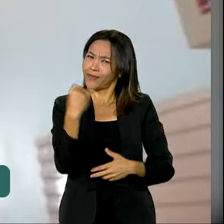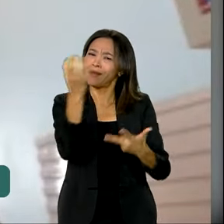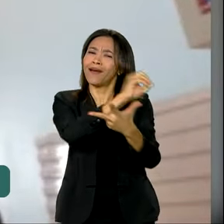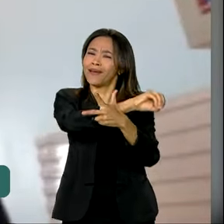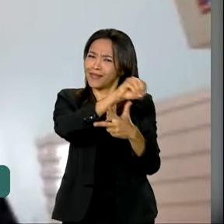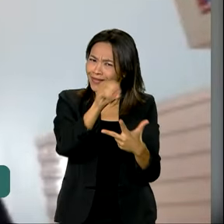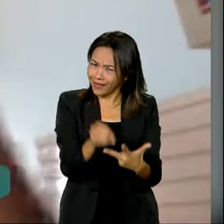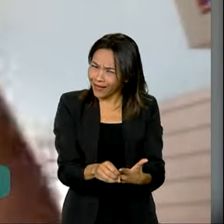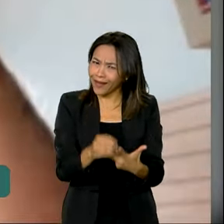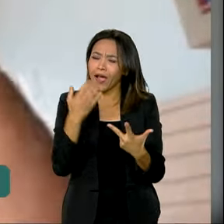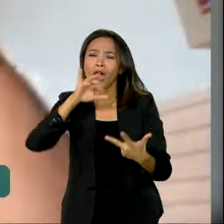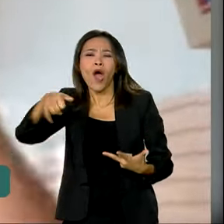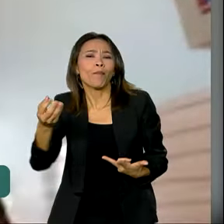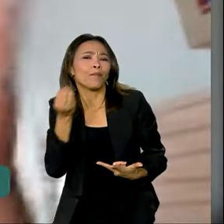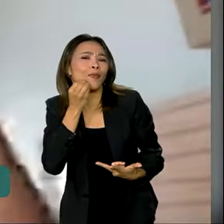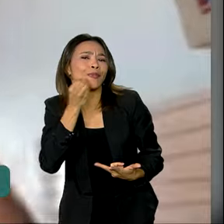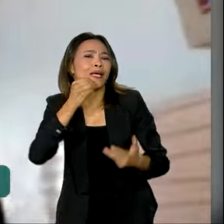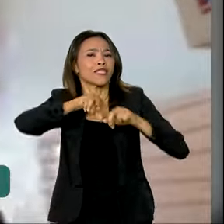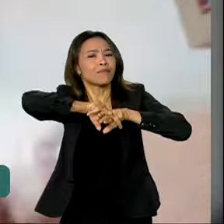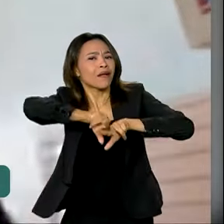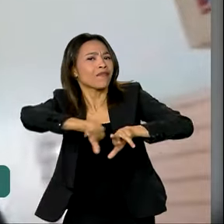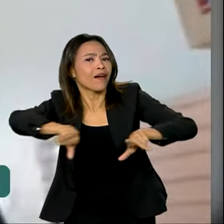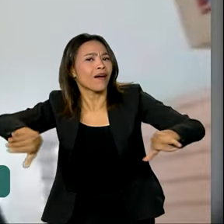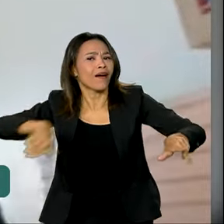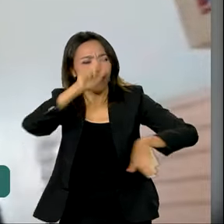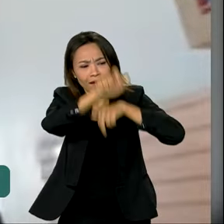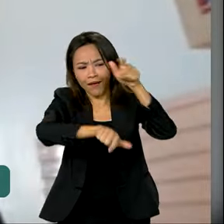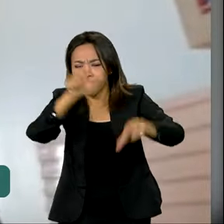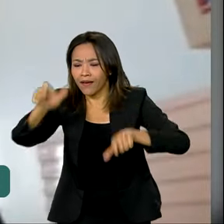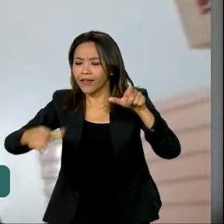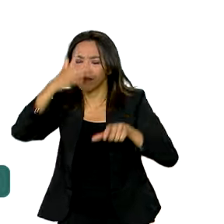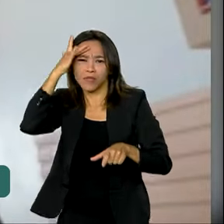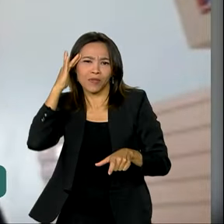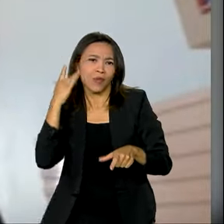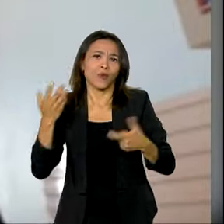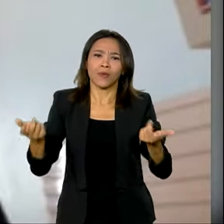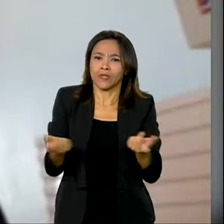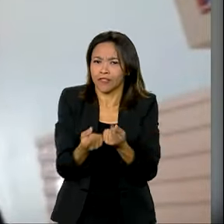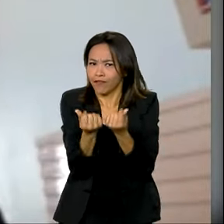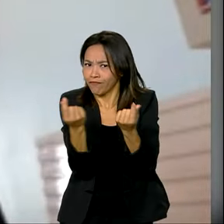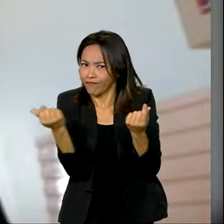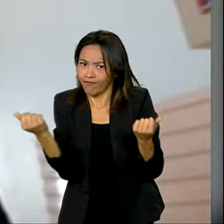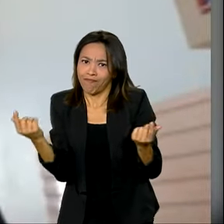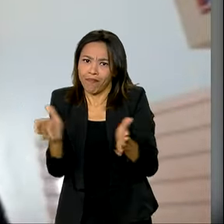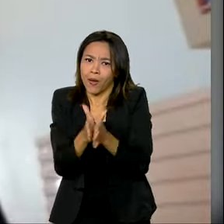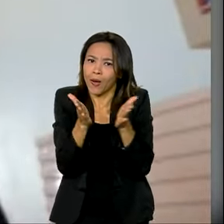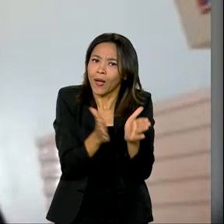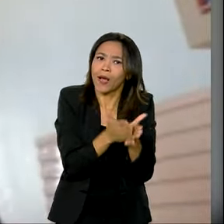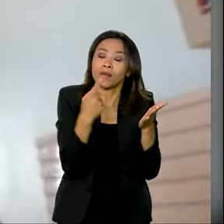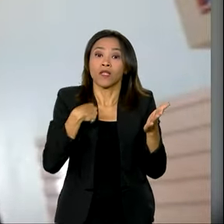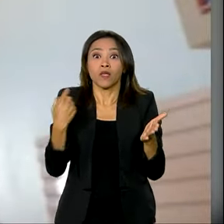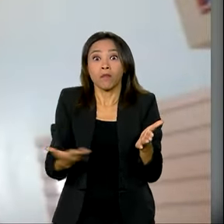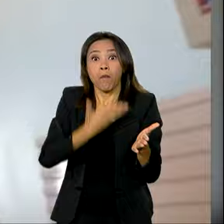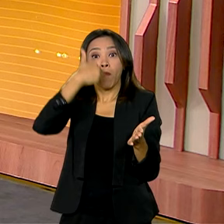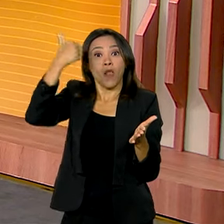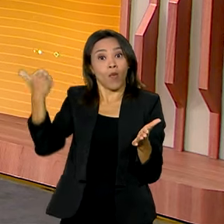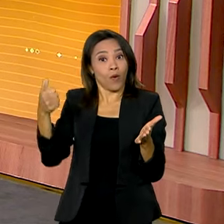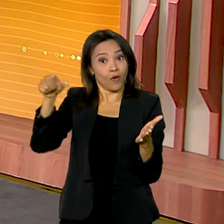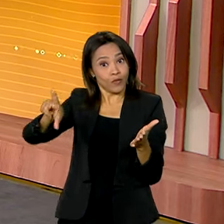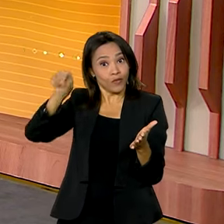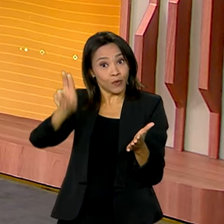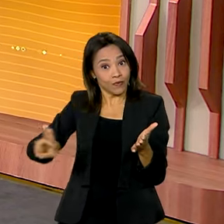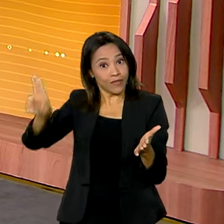a várias pessoas, de várias classes, de várias rendas diferentes. A gente pode ingressar nas melhores faculdades públicas.